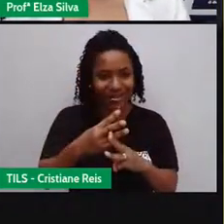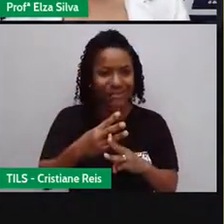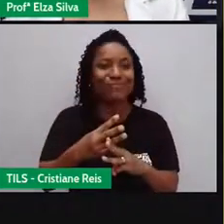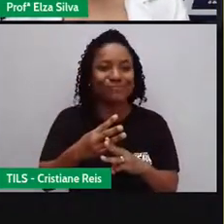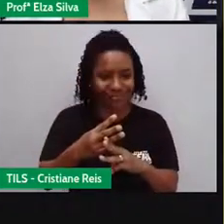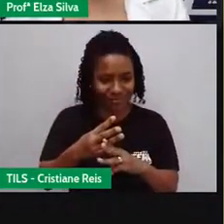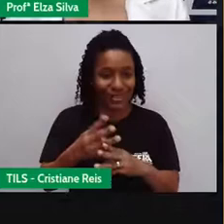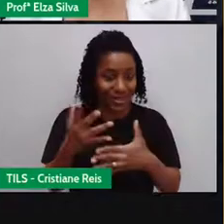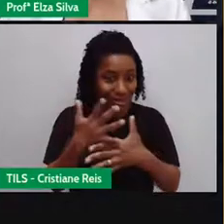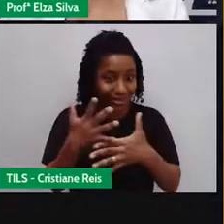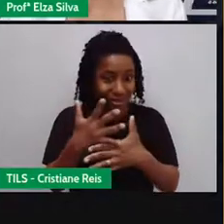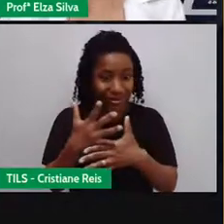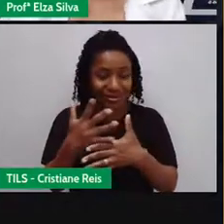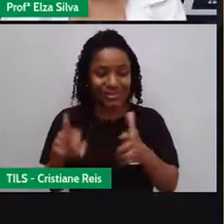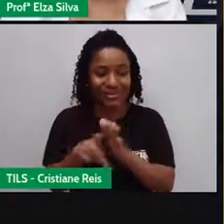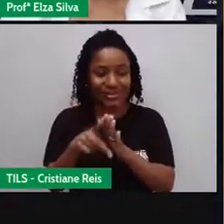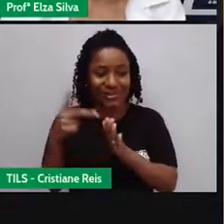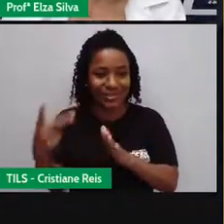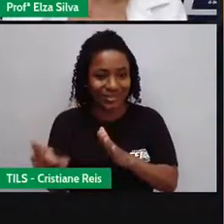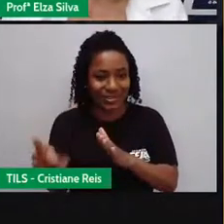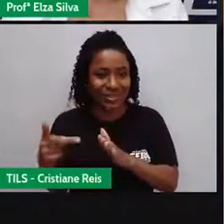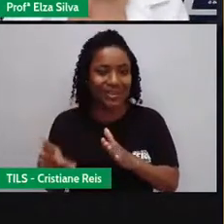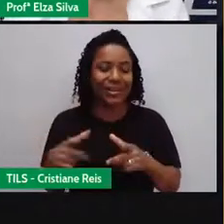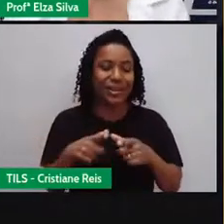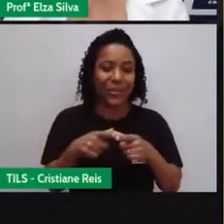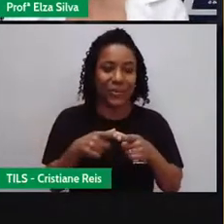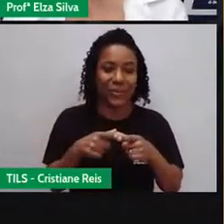Fukushima E vai terminar